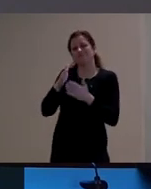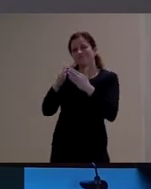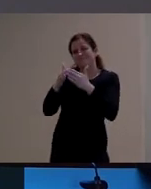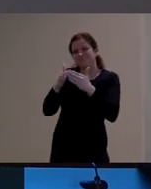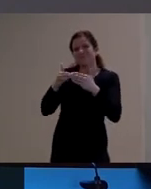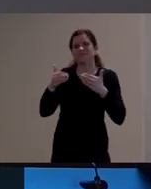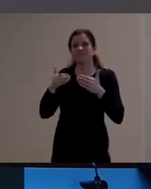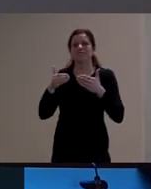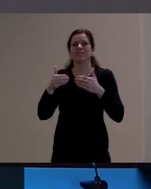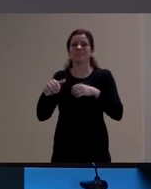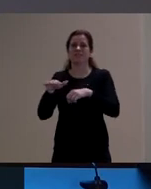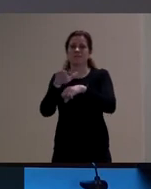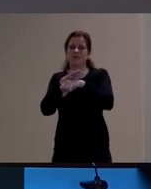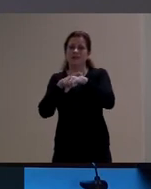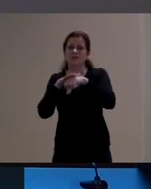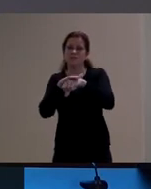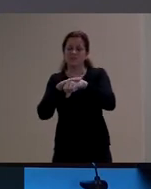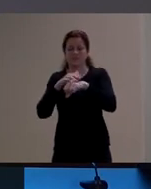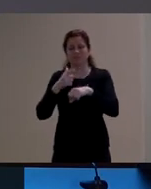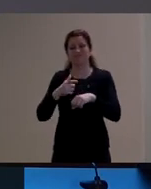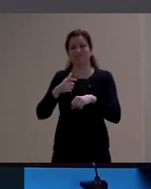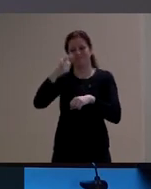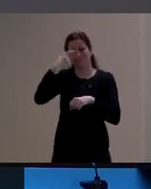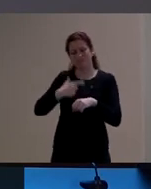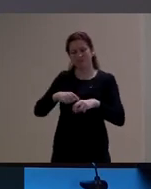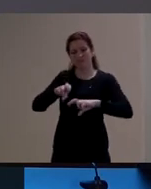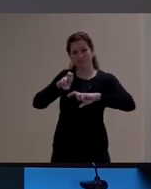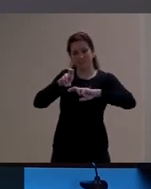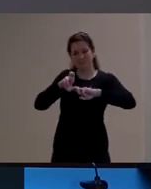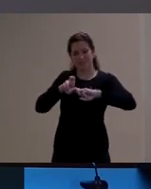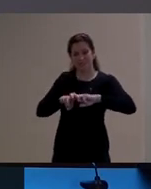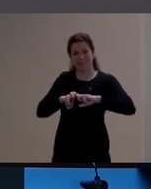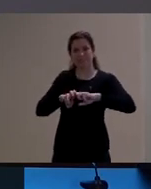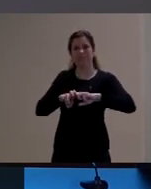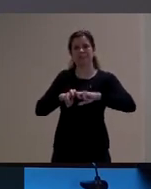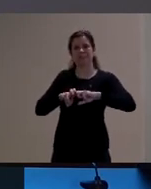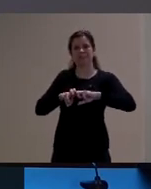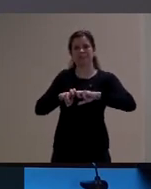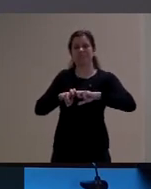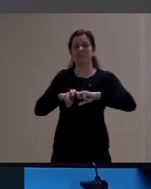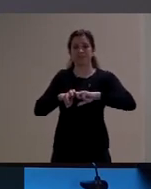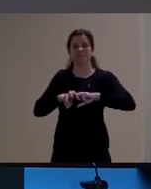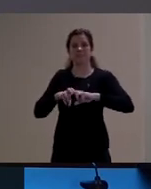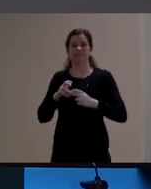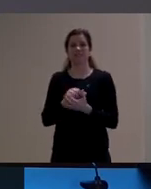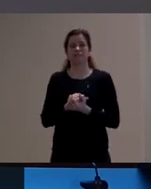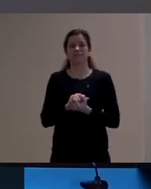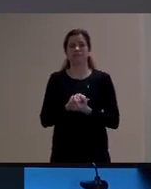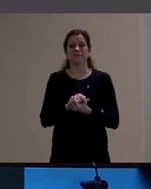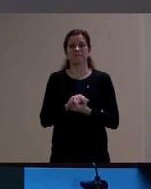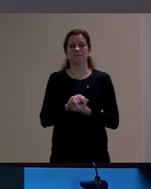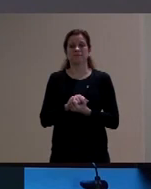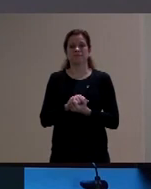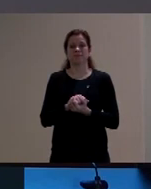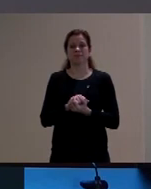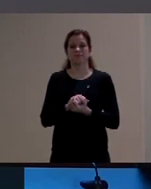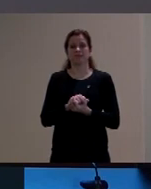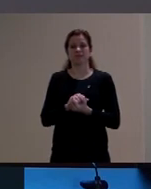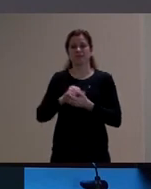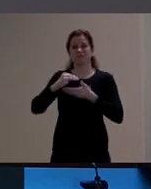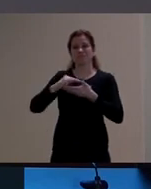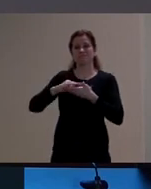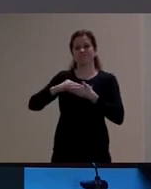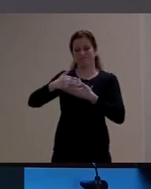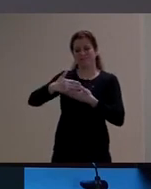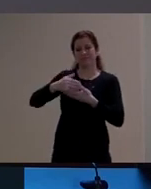conversar com vocês sentada, porque vou tentar me equilibrar aqui entre projetar algumas